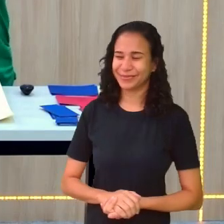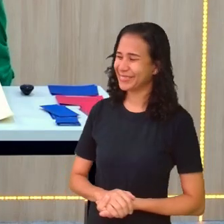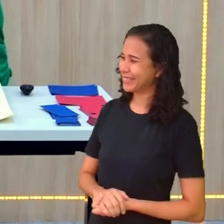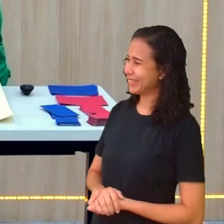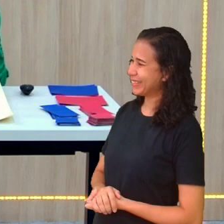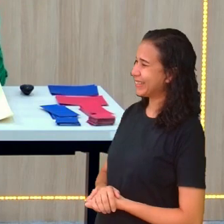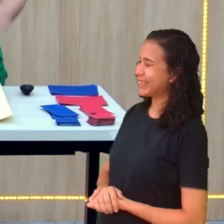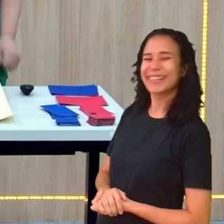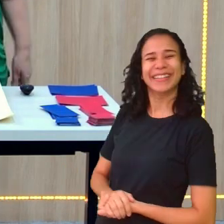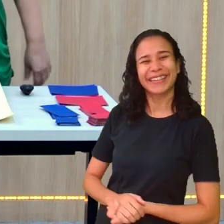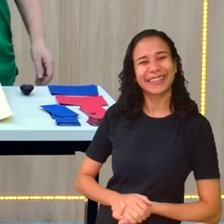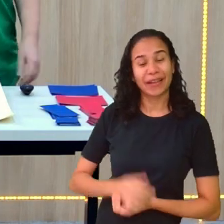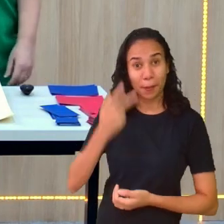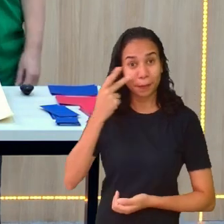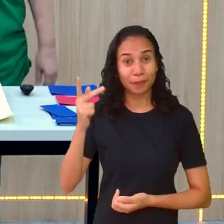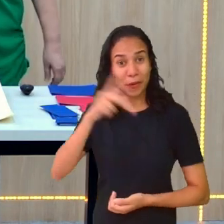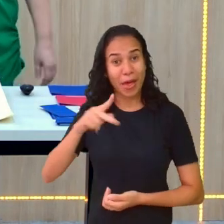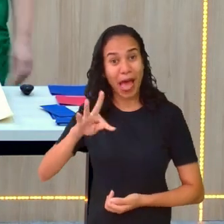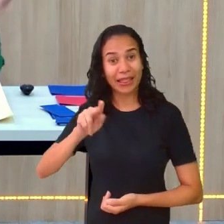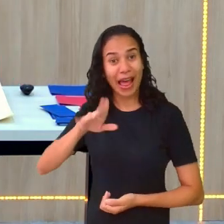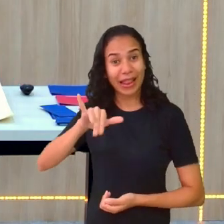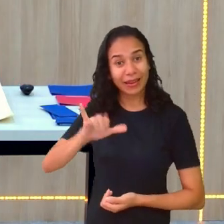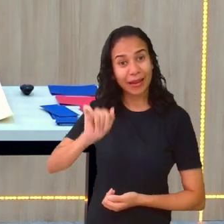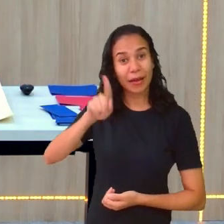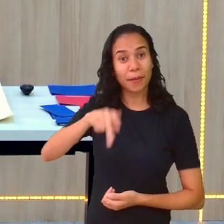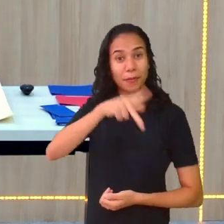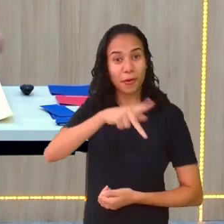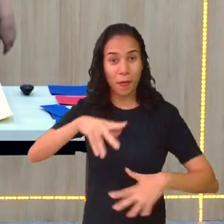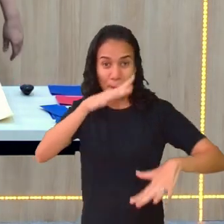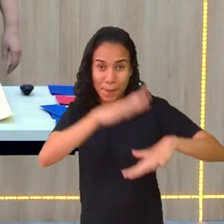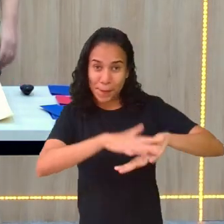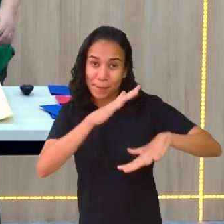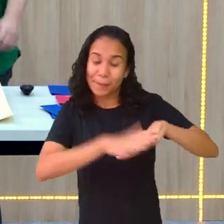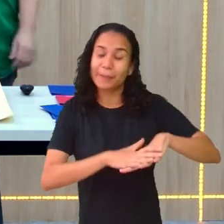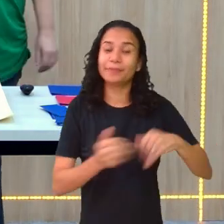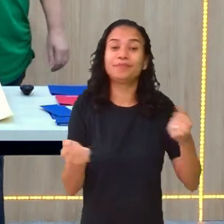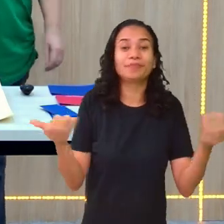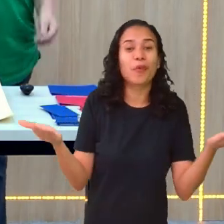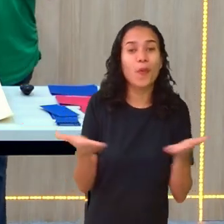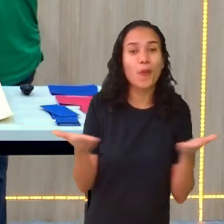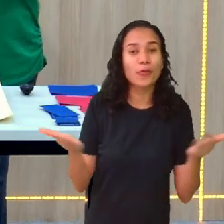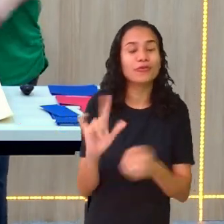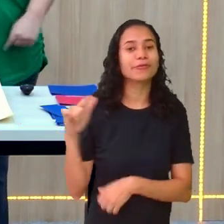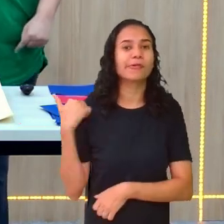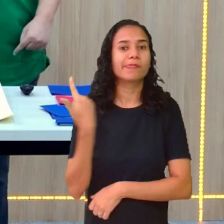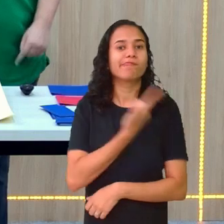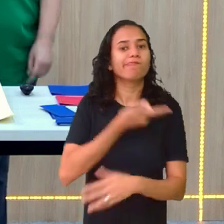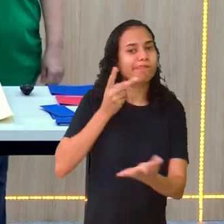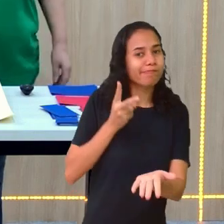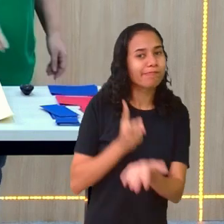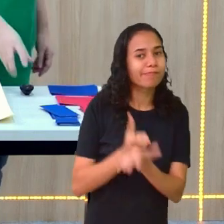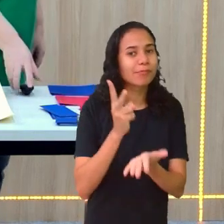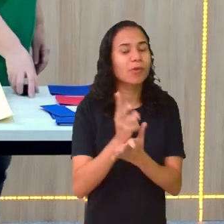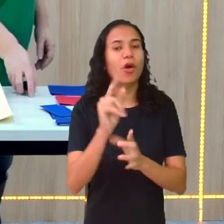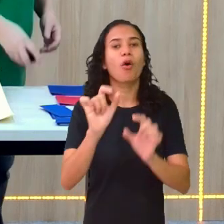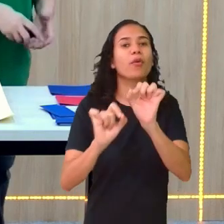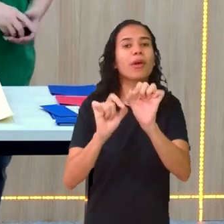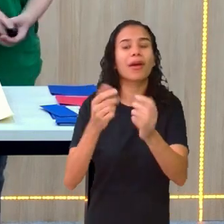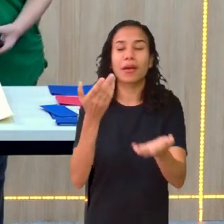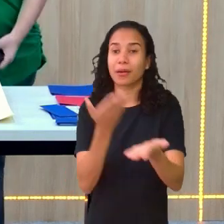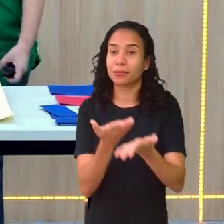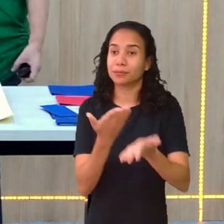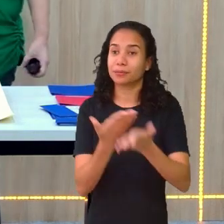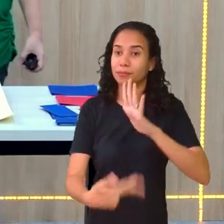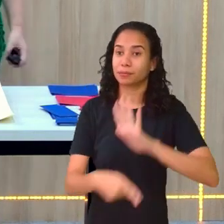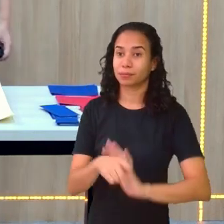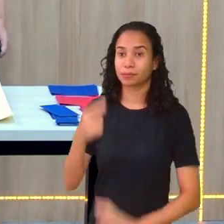Oi turma, sou Tânia Paredes, sua professora de matemática e hoje vamos dar continuidade à aula